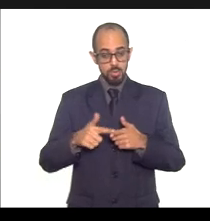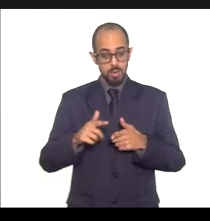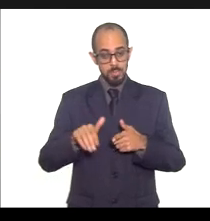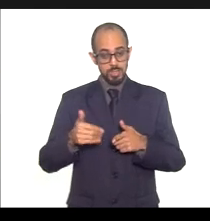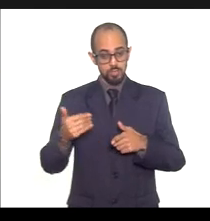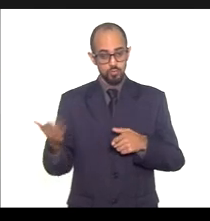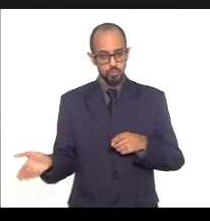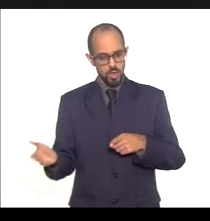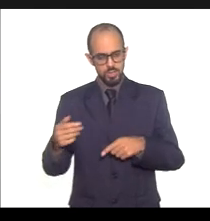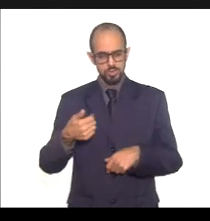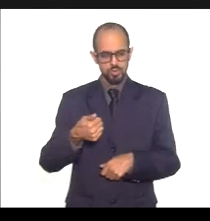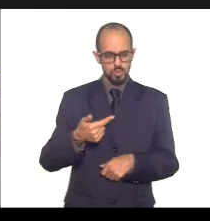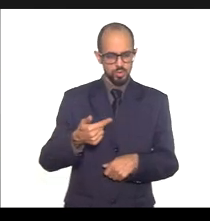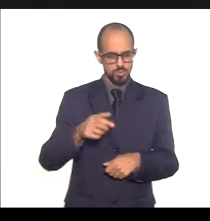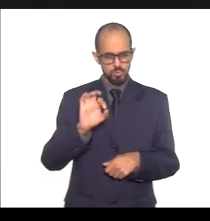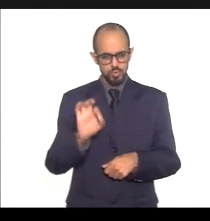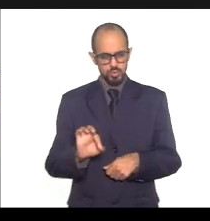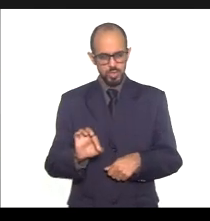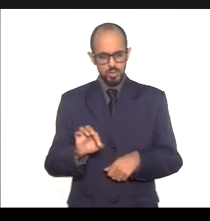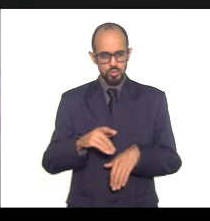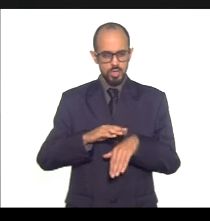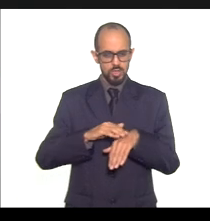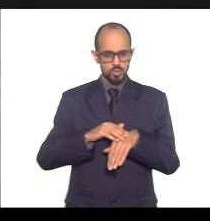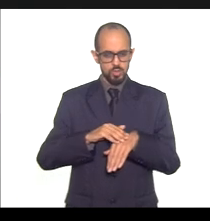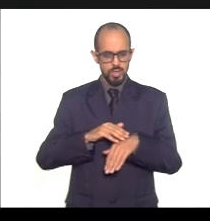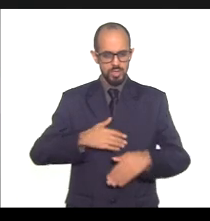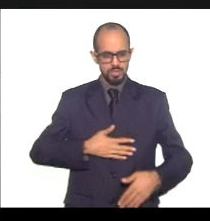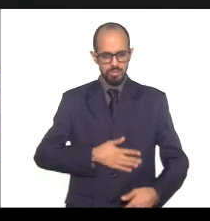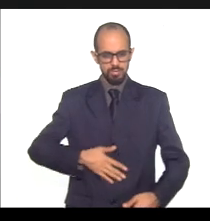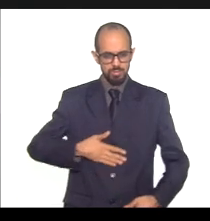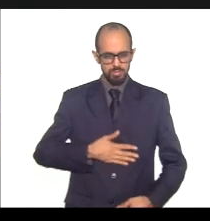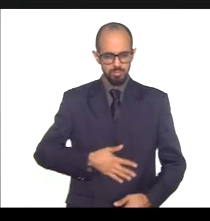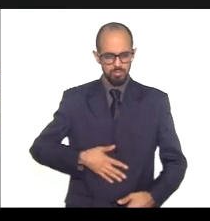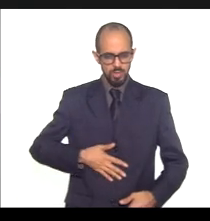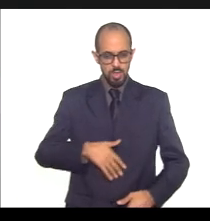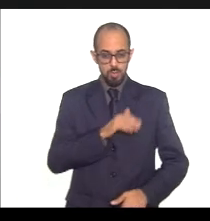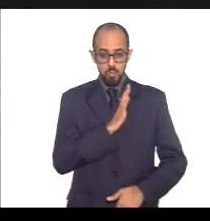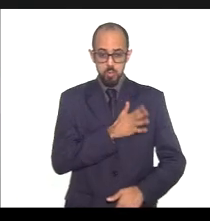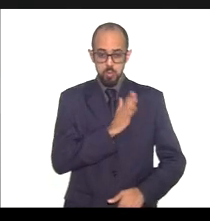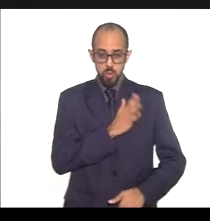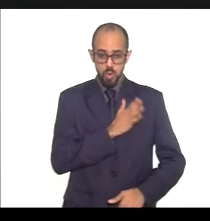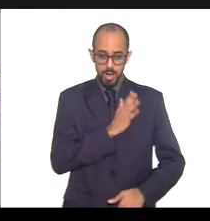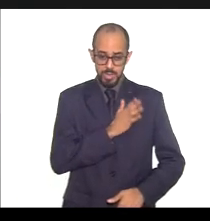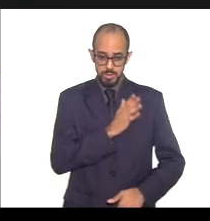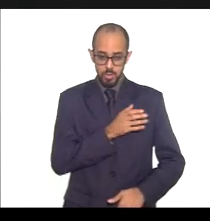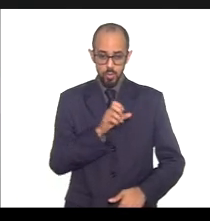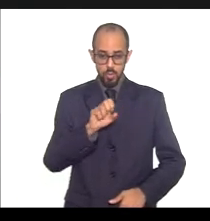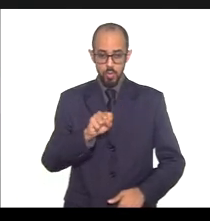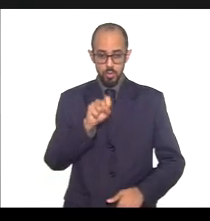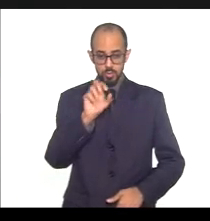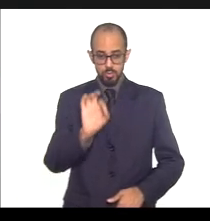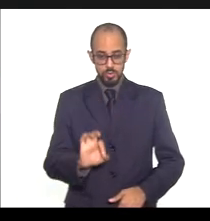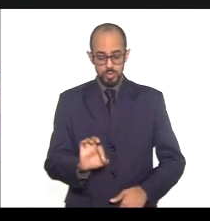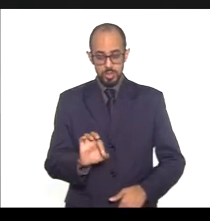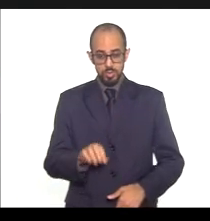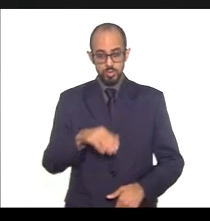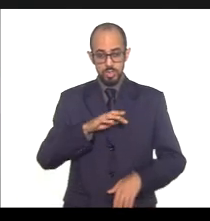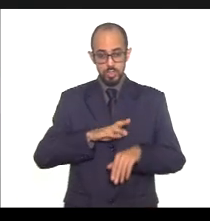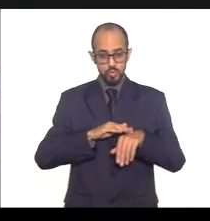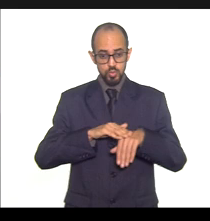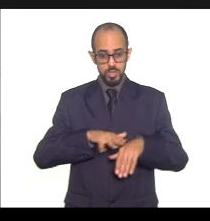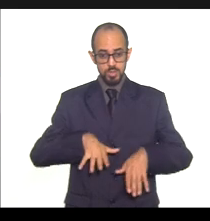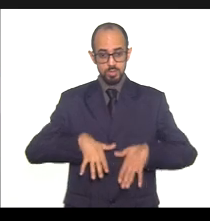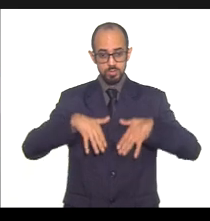12%, as doenças do aparelho circulatório, DAC, 8%, e as doenças do aparelho respiratório,